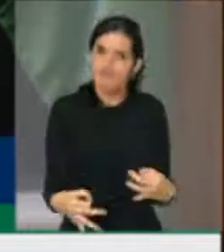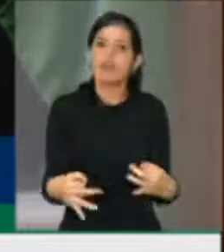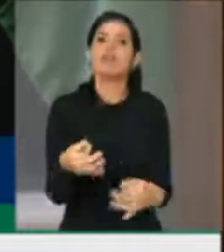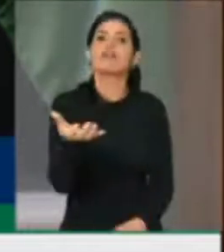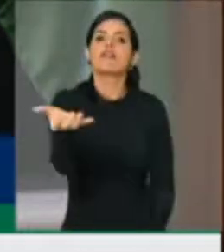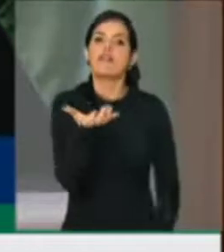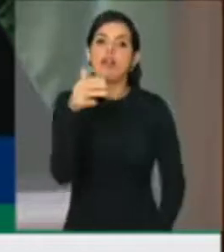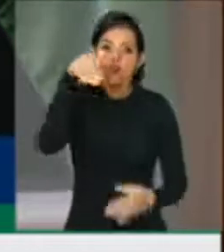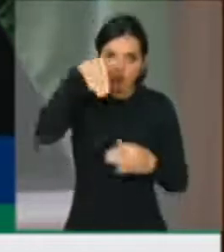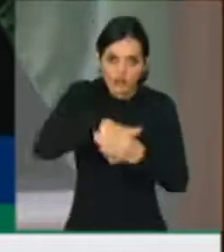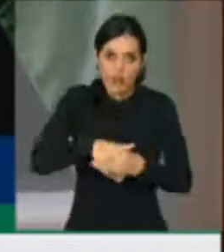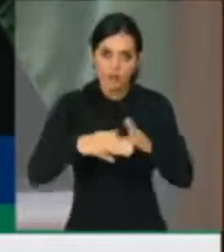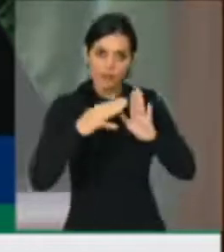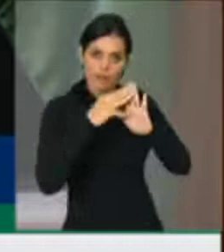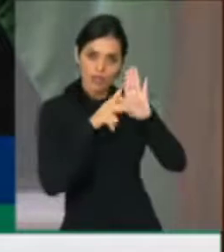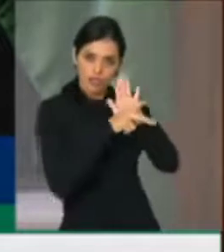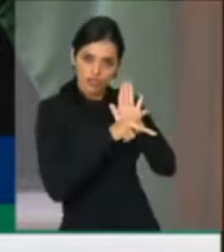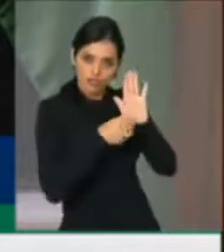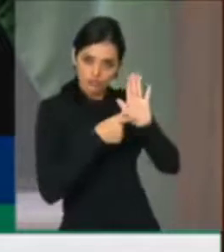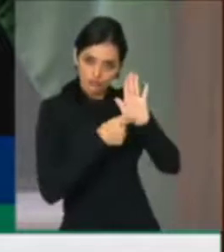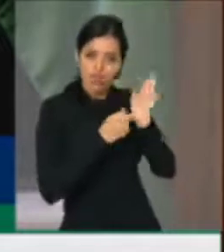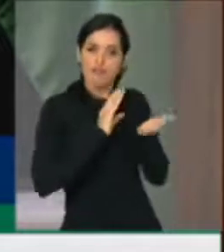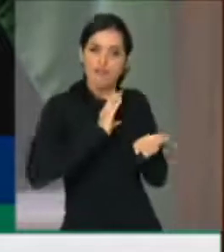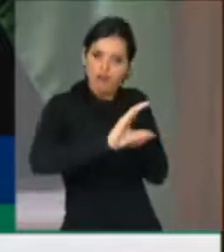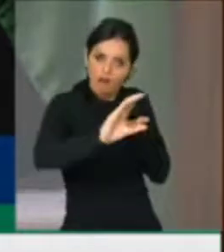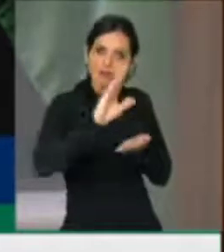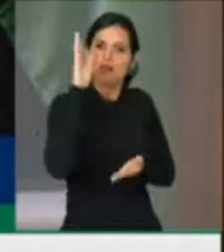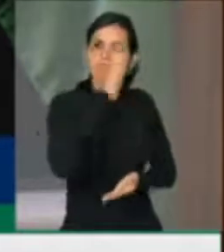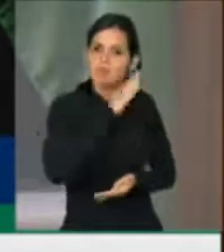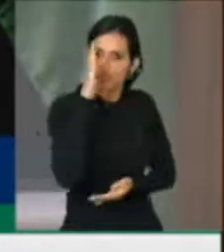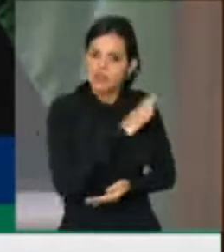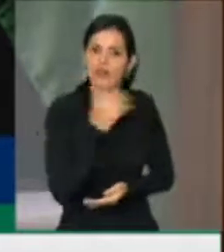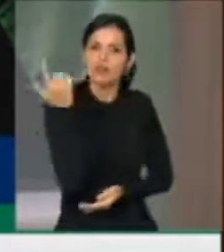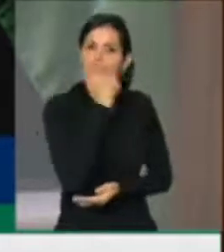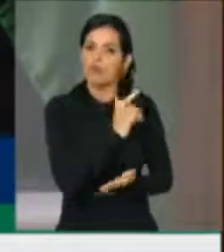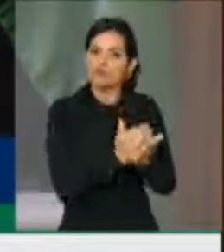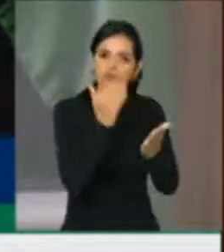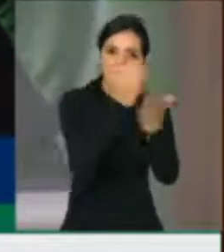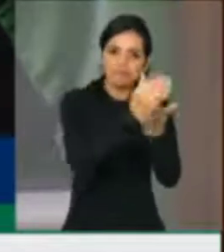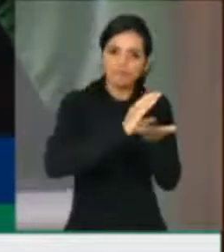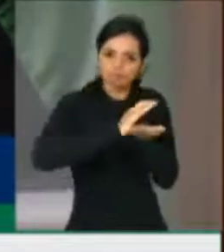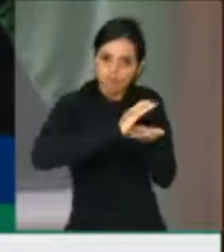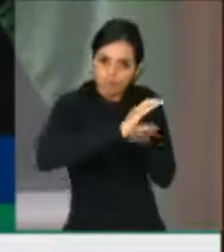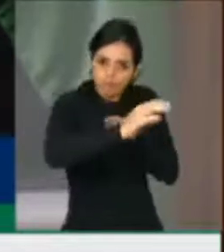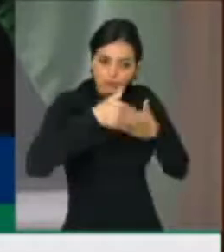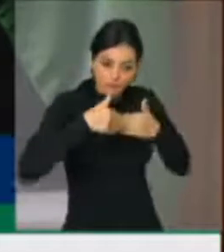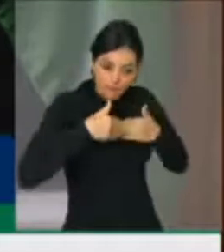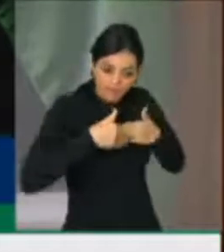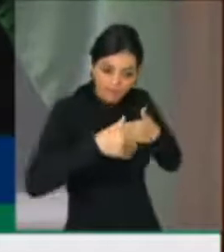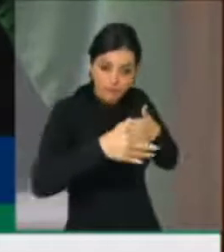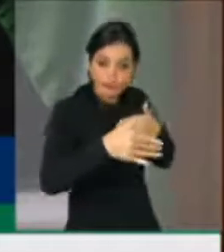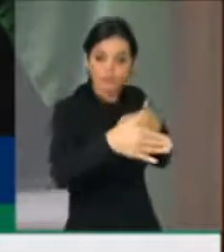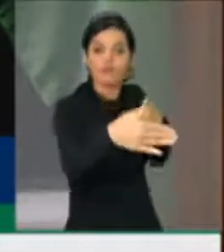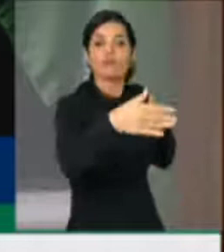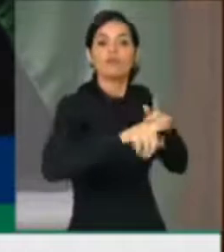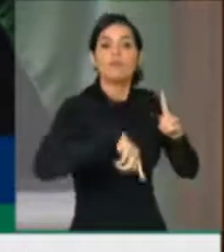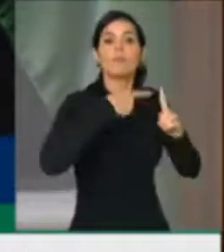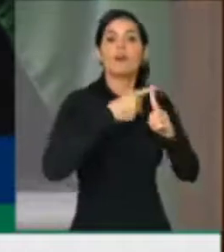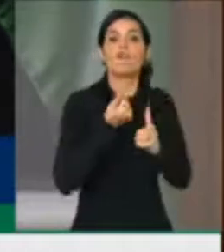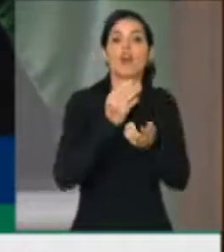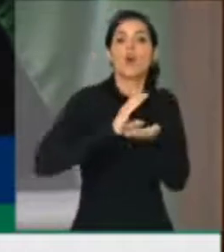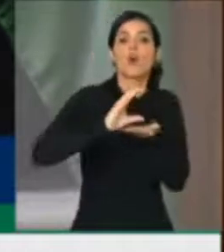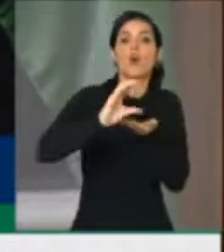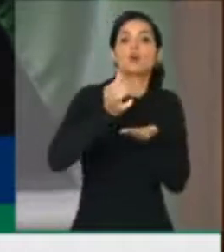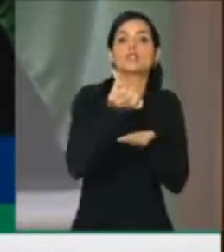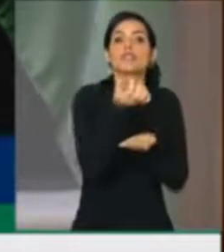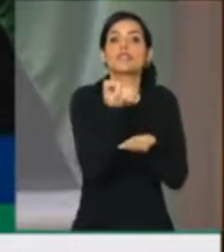medida provisória do auxílio emergencial para poder ampliar esse auxílio por mais tempo e aumentar o valor para R$ 600.